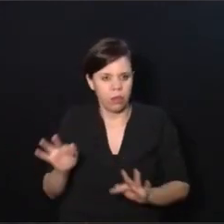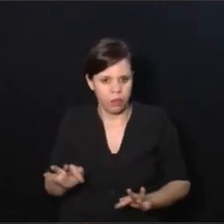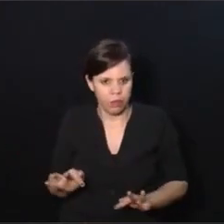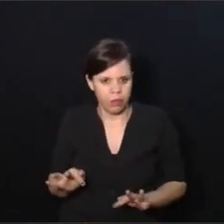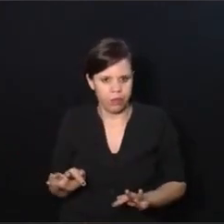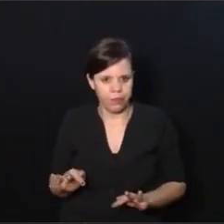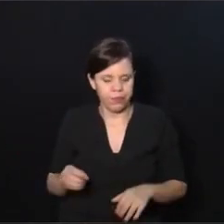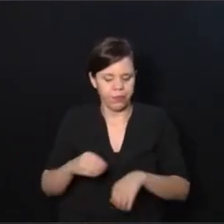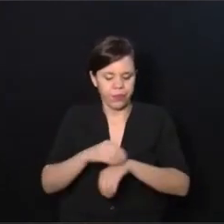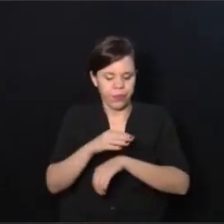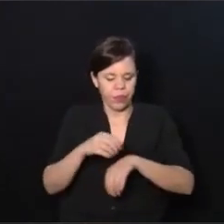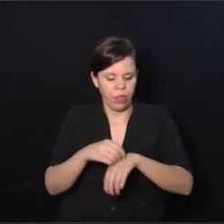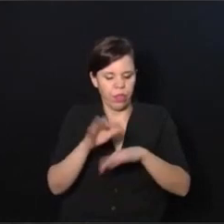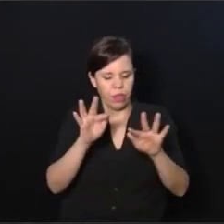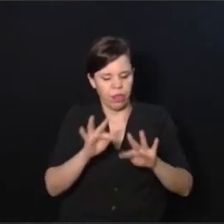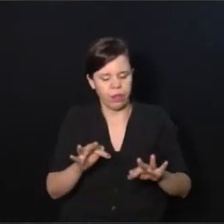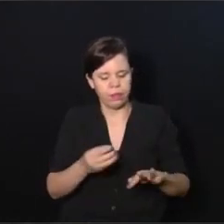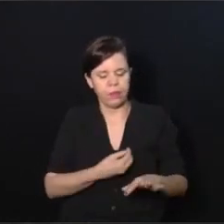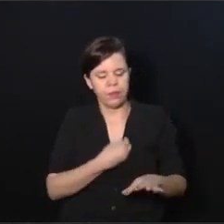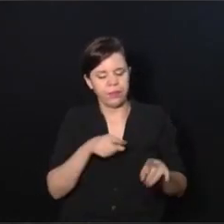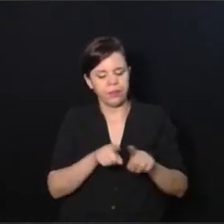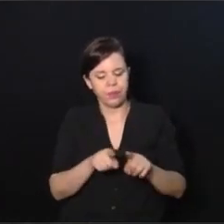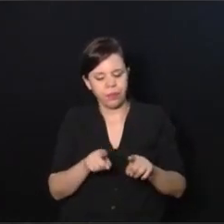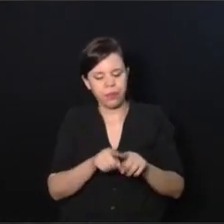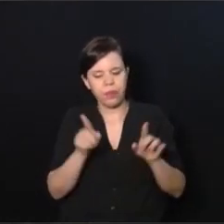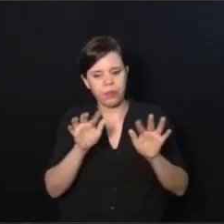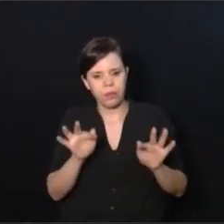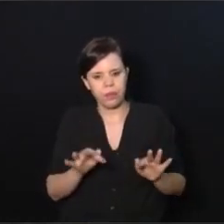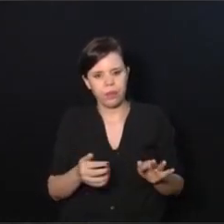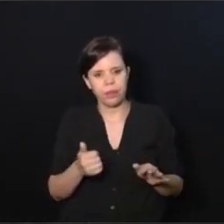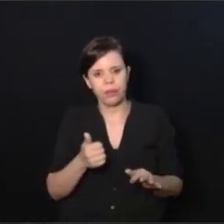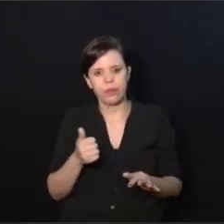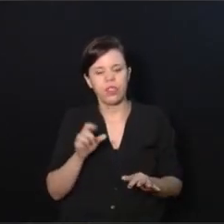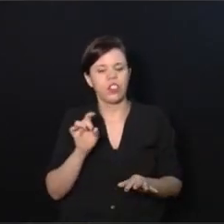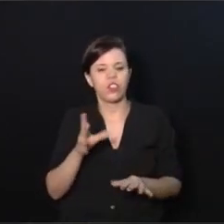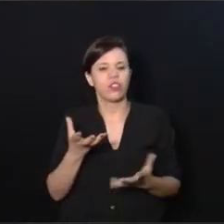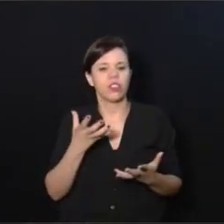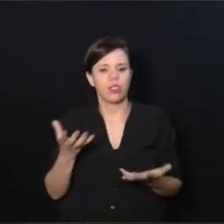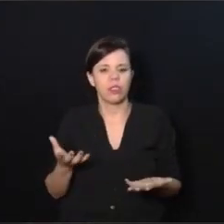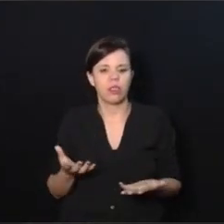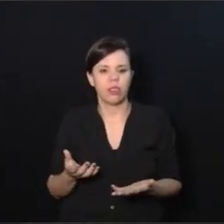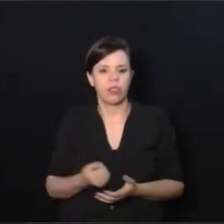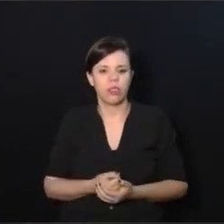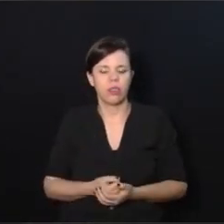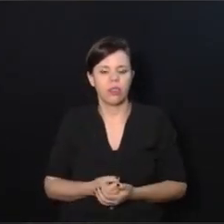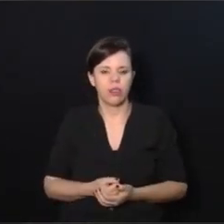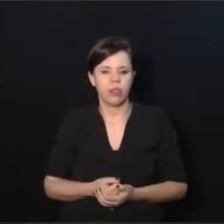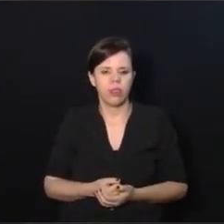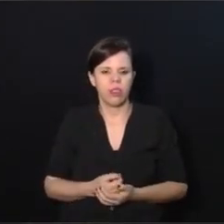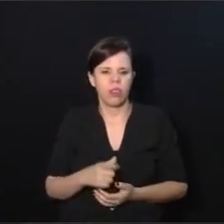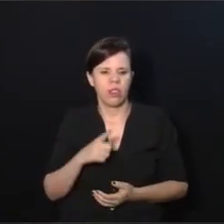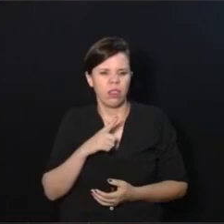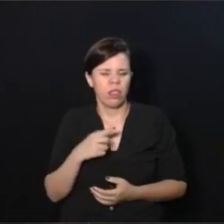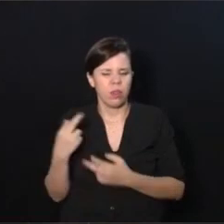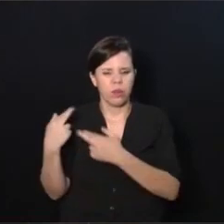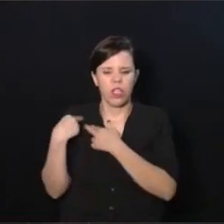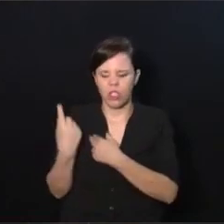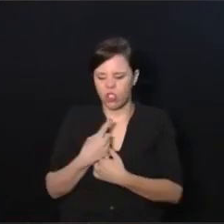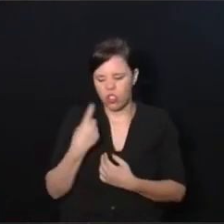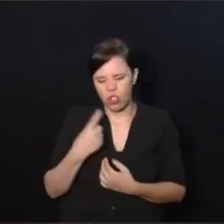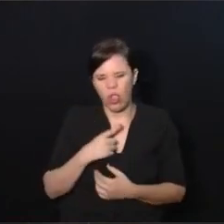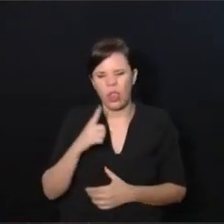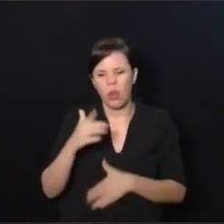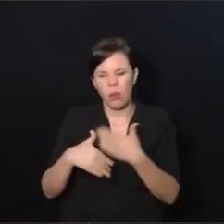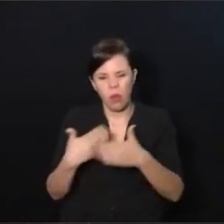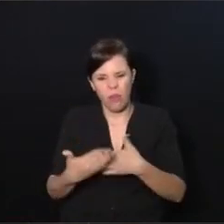passar a felicidade para o filho, ela precisa estar feliz primeiro. Não adianta ficar só querendo carregar o peso sozinho nas costas, que daqui a pouco ela também vai